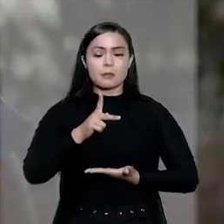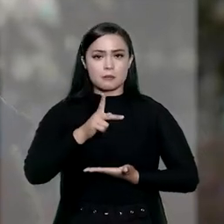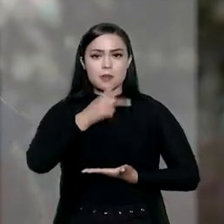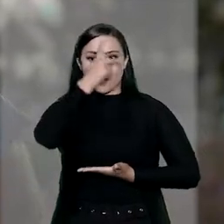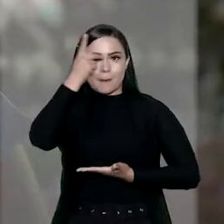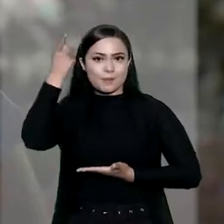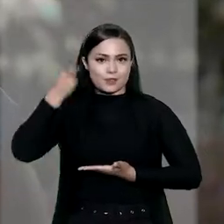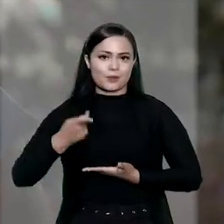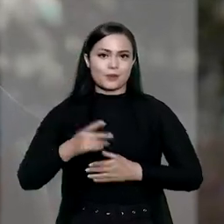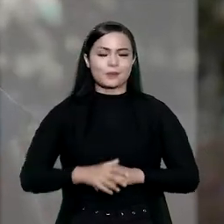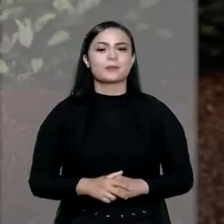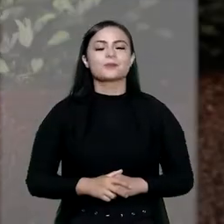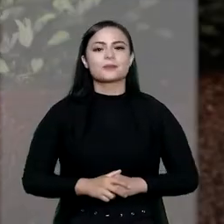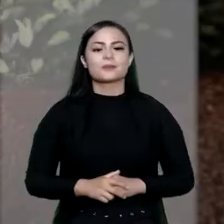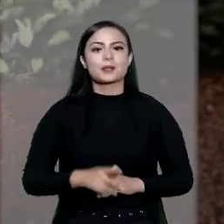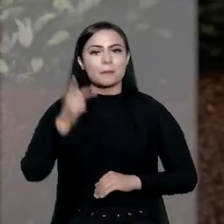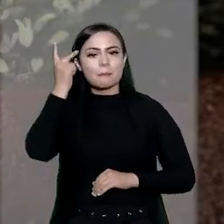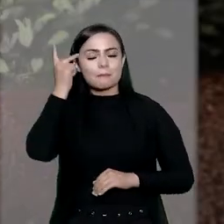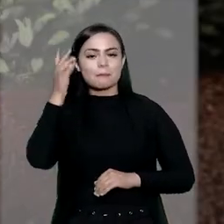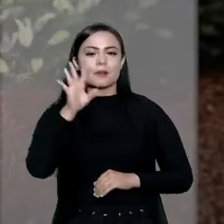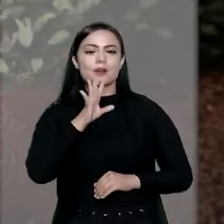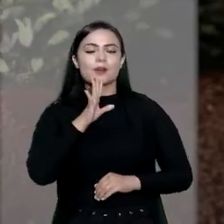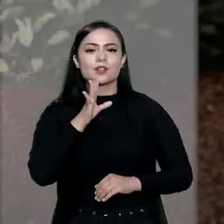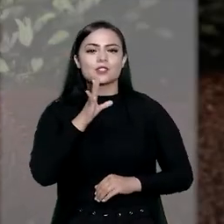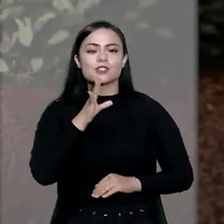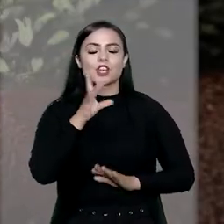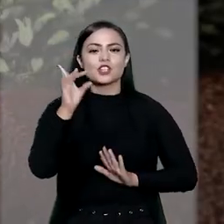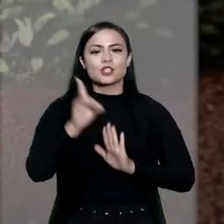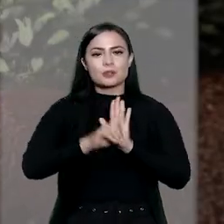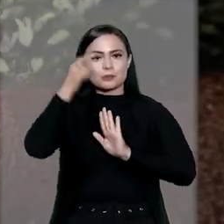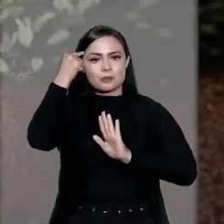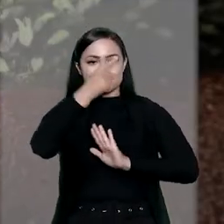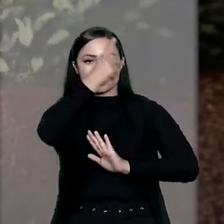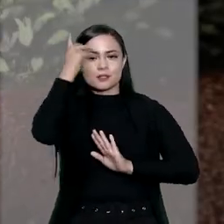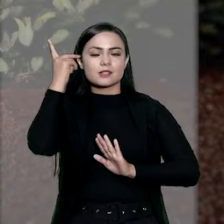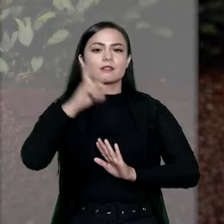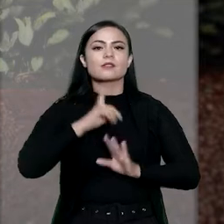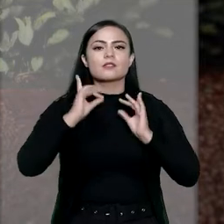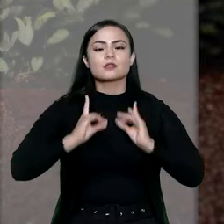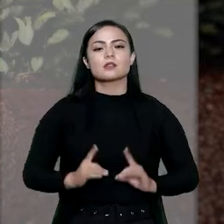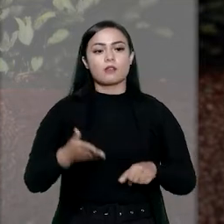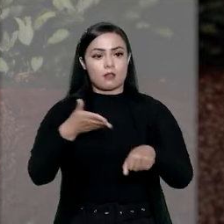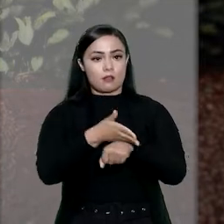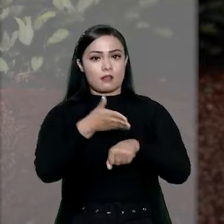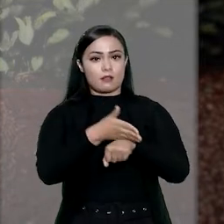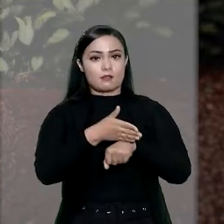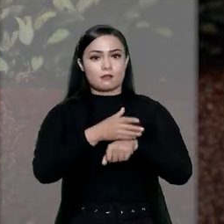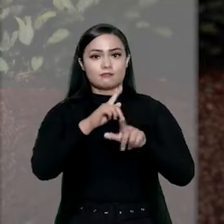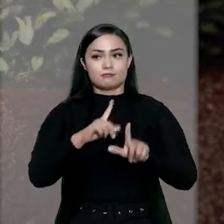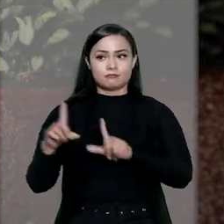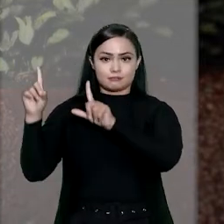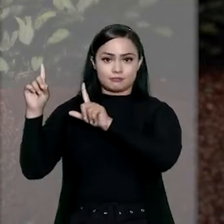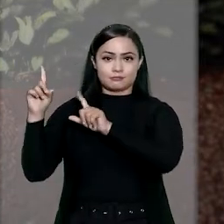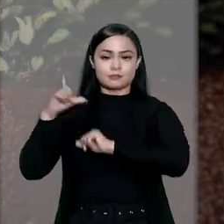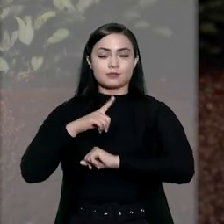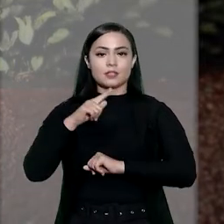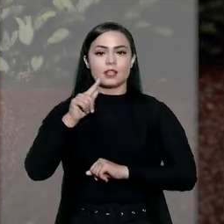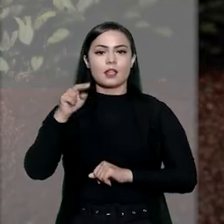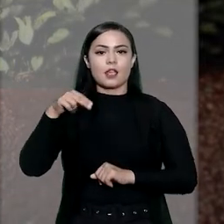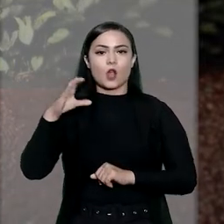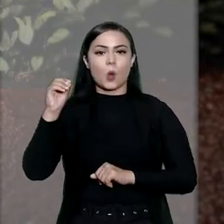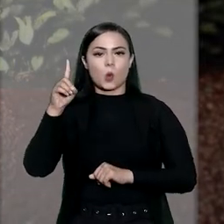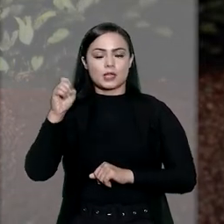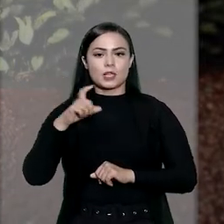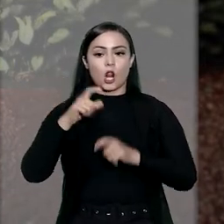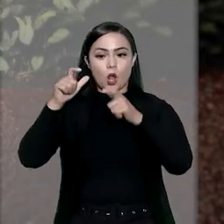sempre com uma pessoa. Para conhecer os direitos e deveres da pessoa com deficiência, acesse por meio desse QR Code